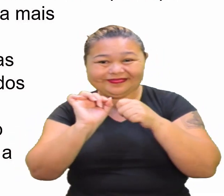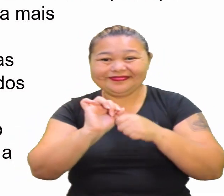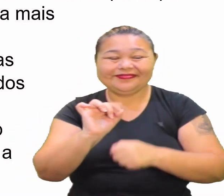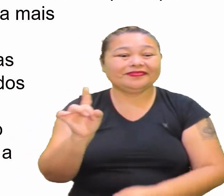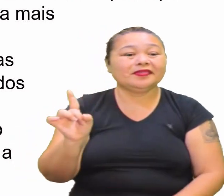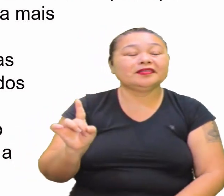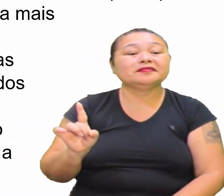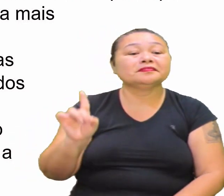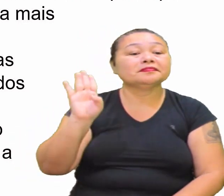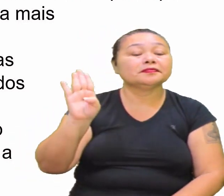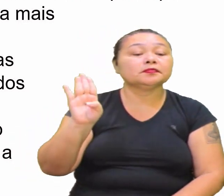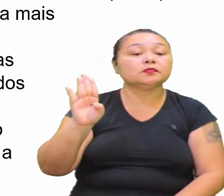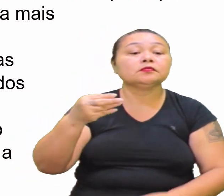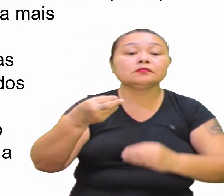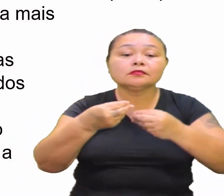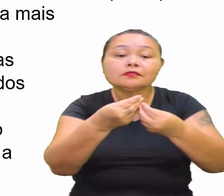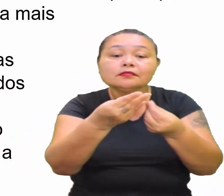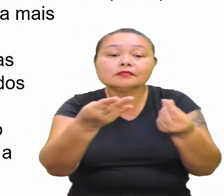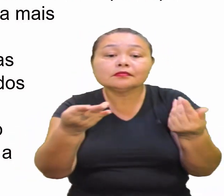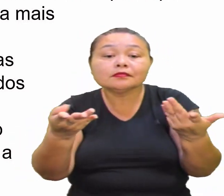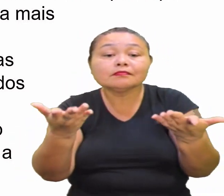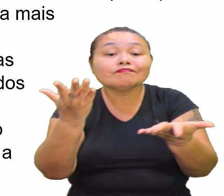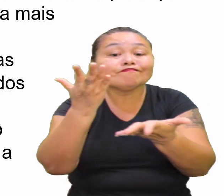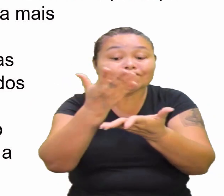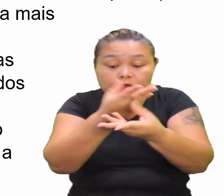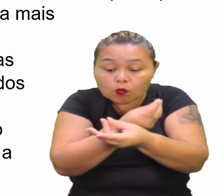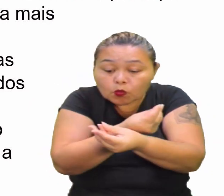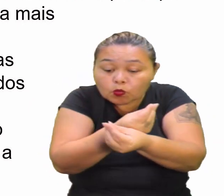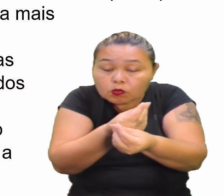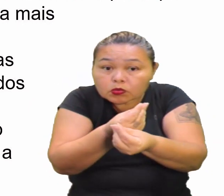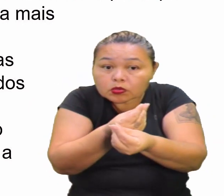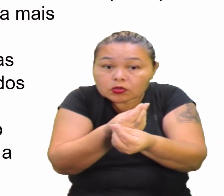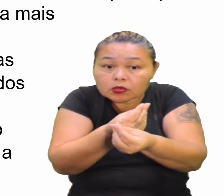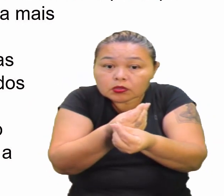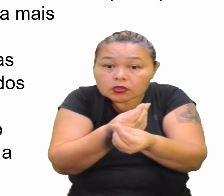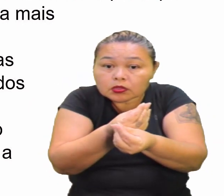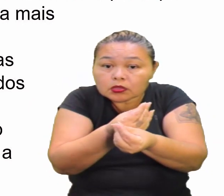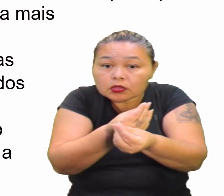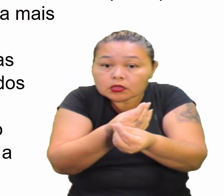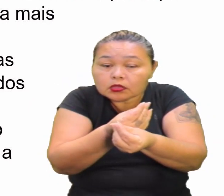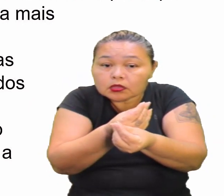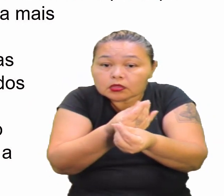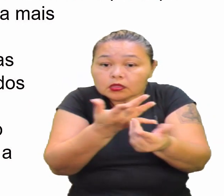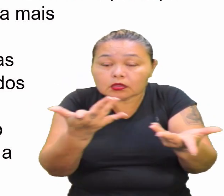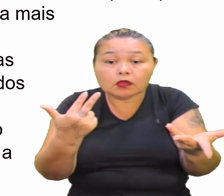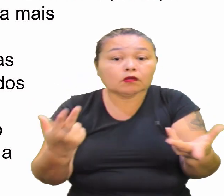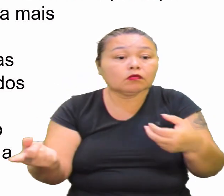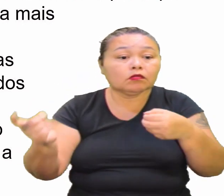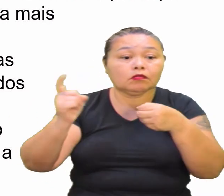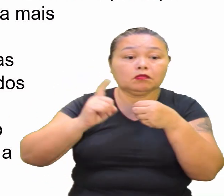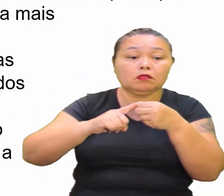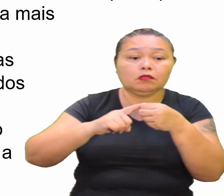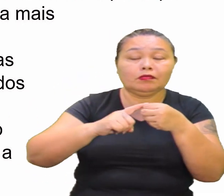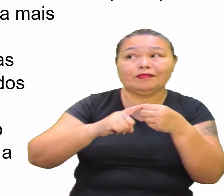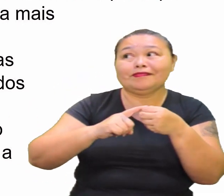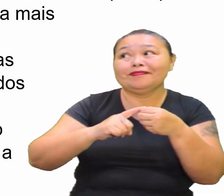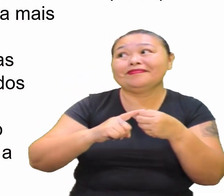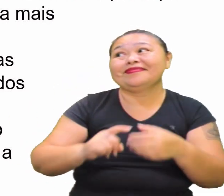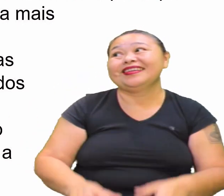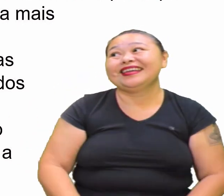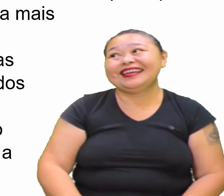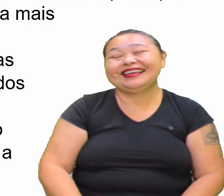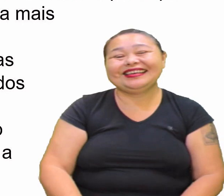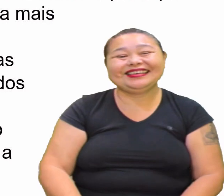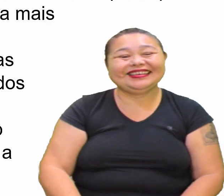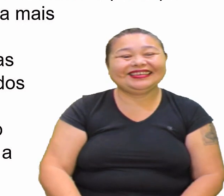que não tem, né? Não tem B Os decompositores Que apareceram Não podem devolver Pela fé Os